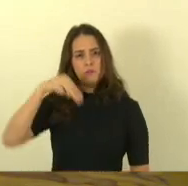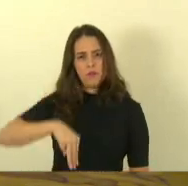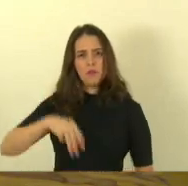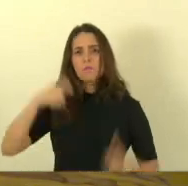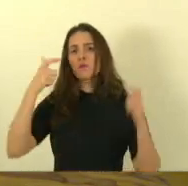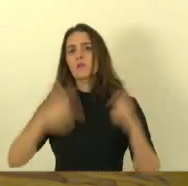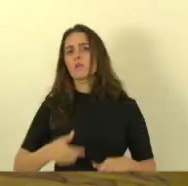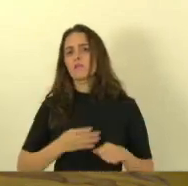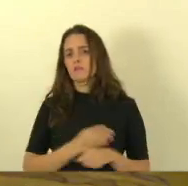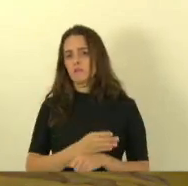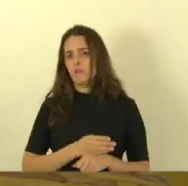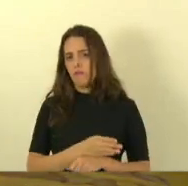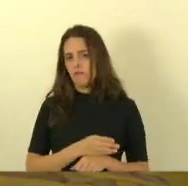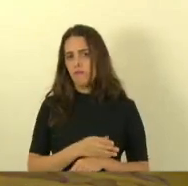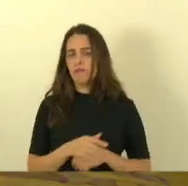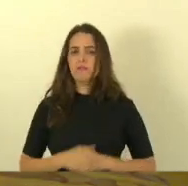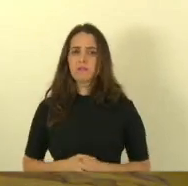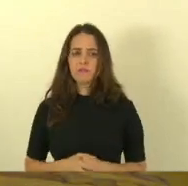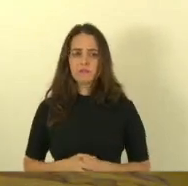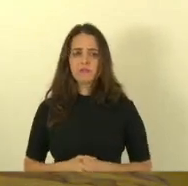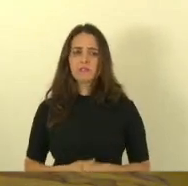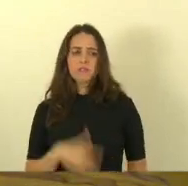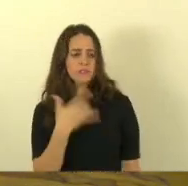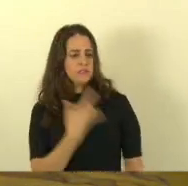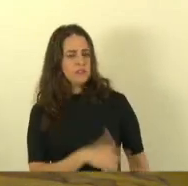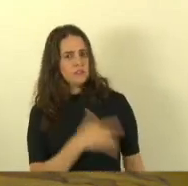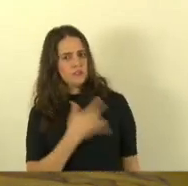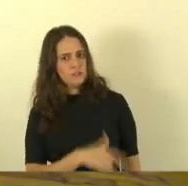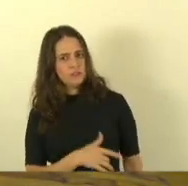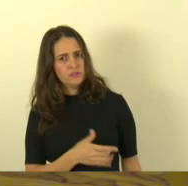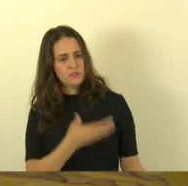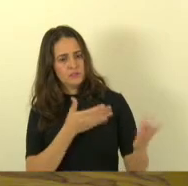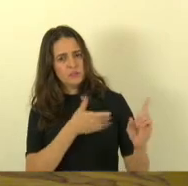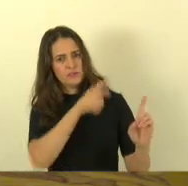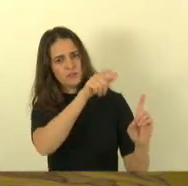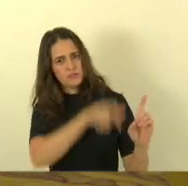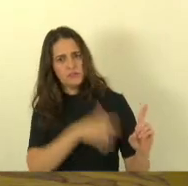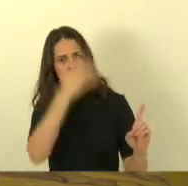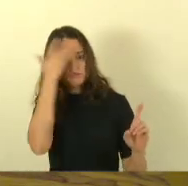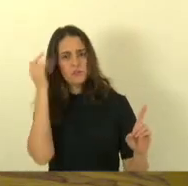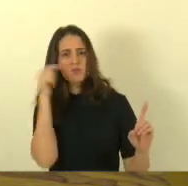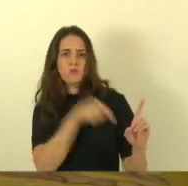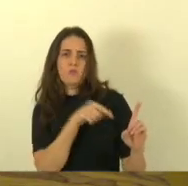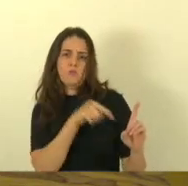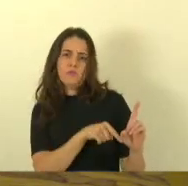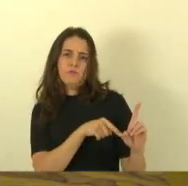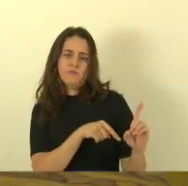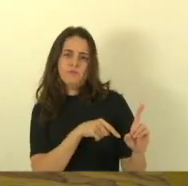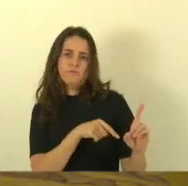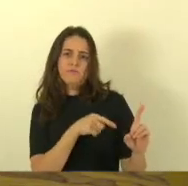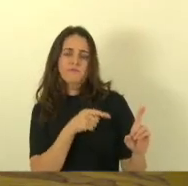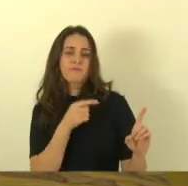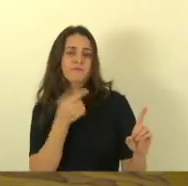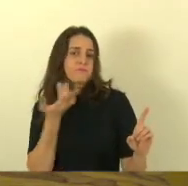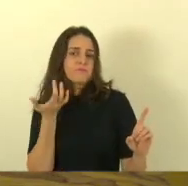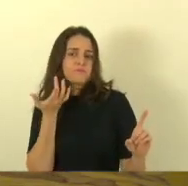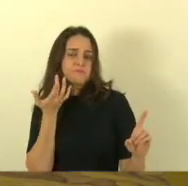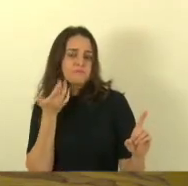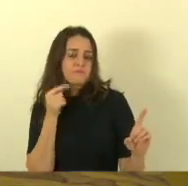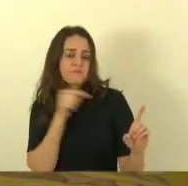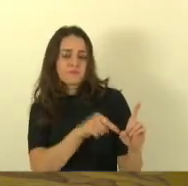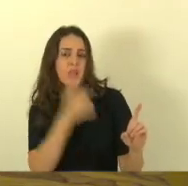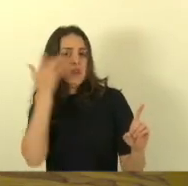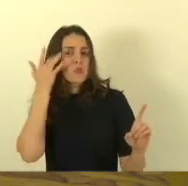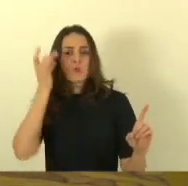eu tenho pena dela, porque ela não sabe, ou ela tem vontade